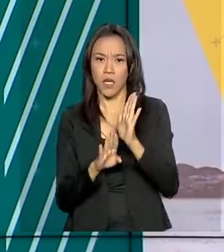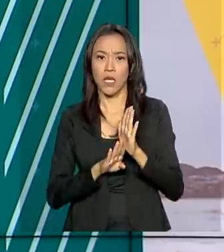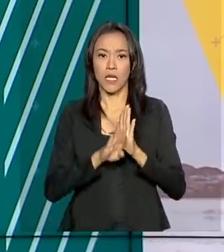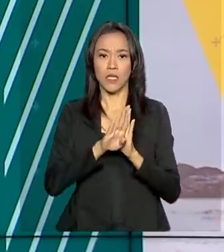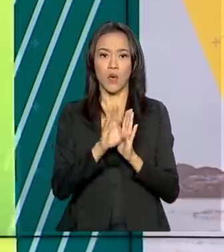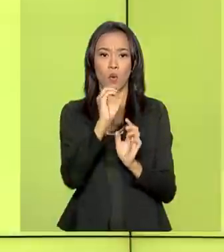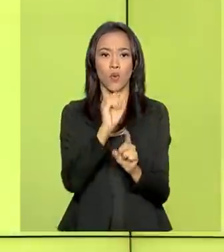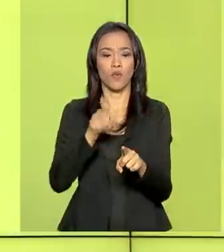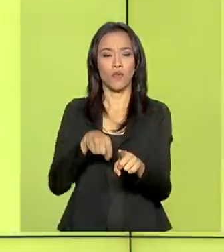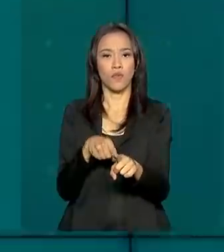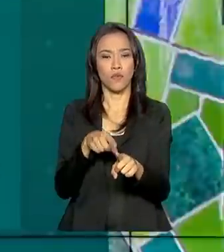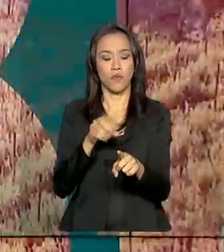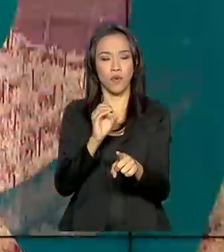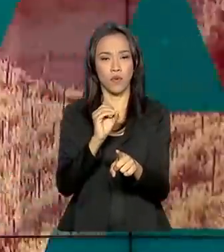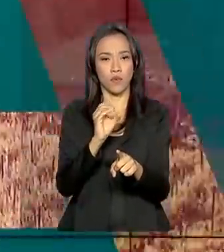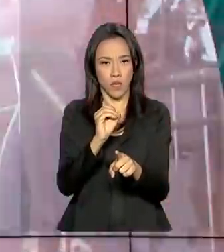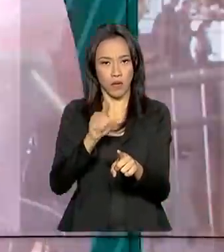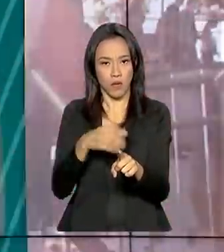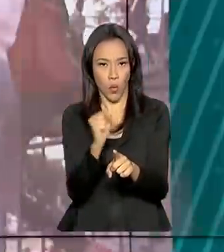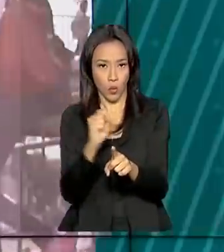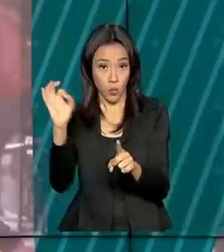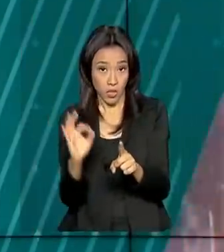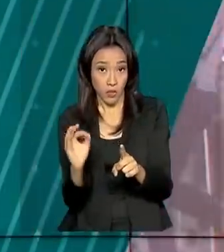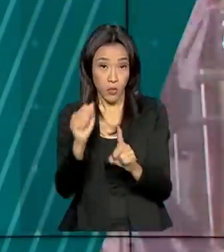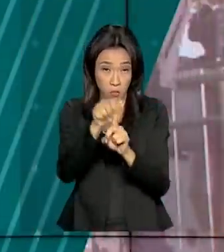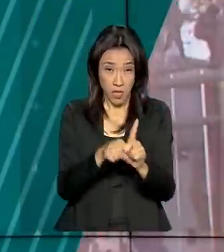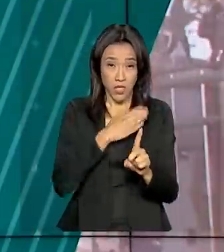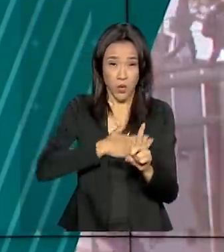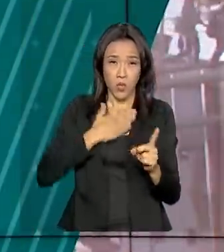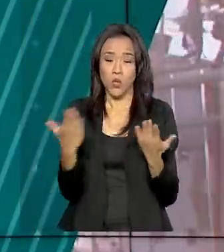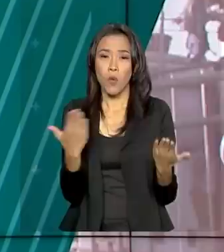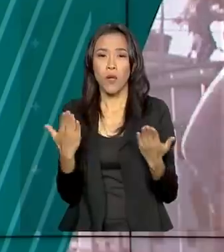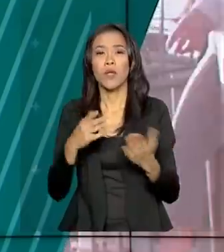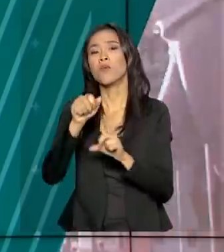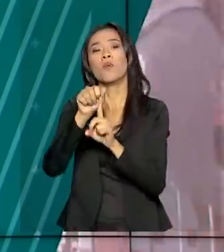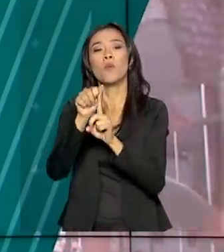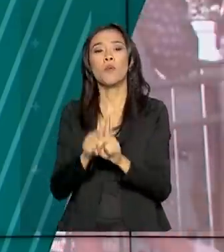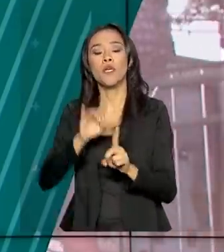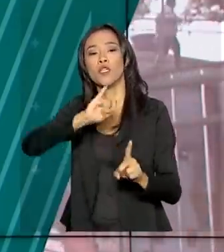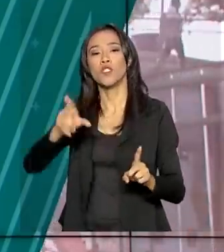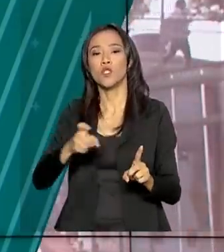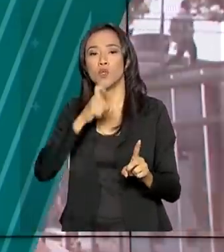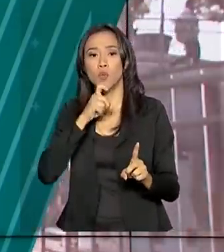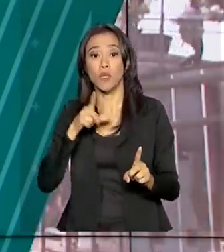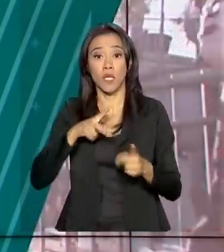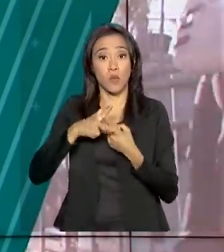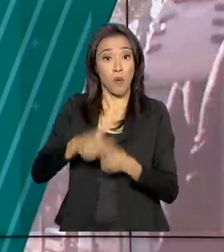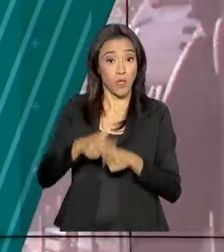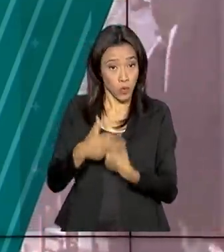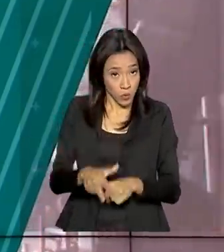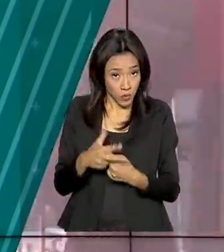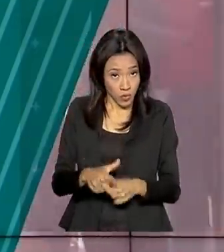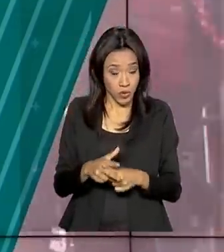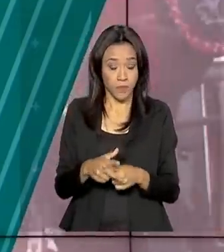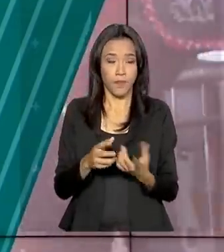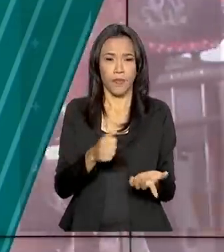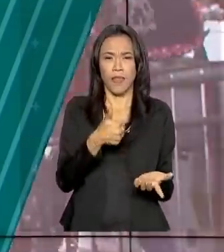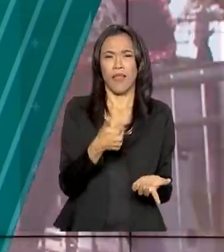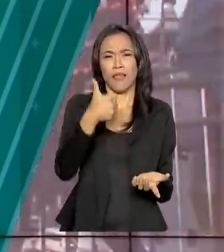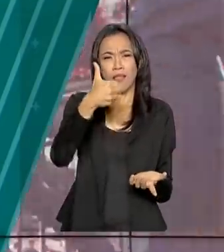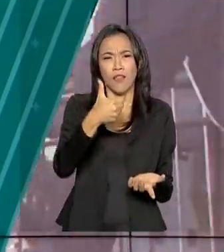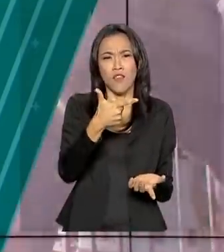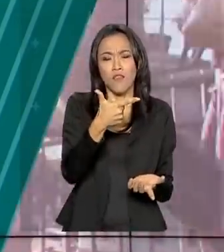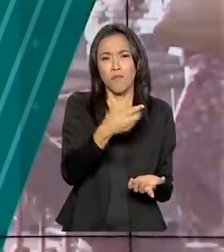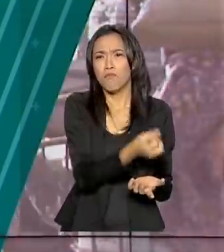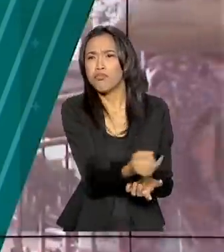,8% em agosto em comparação ao mês de julho, considerando o ajuste sazonal. Dez dos 26